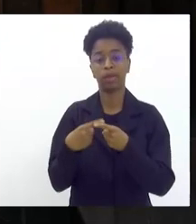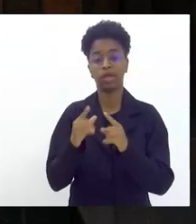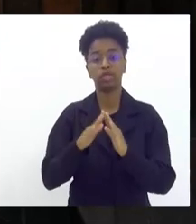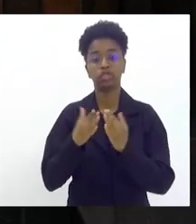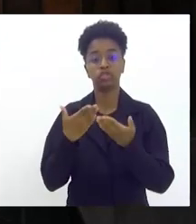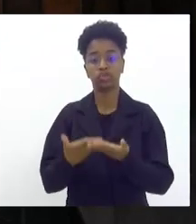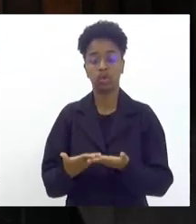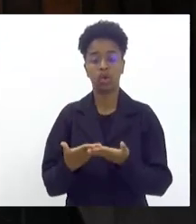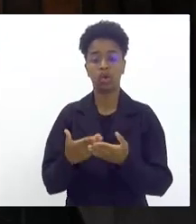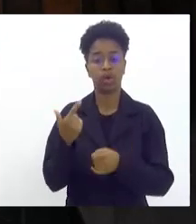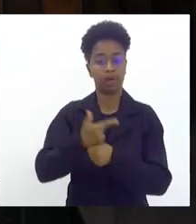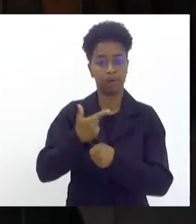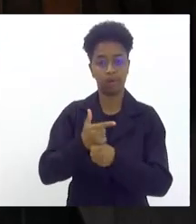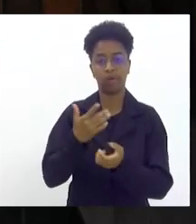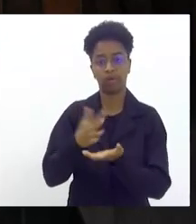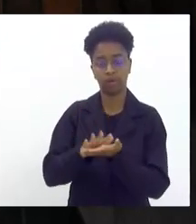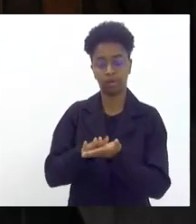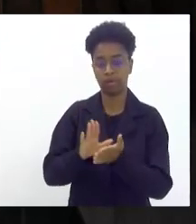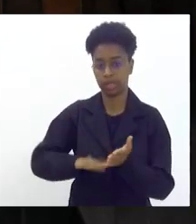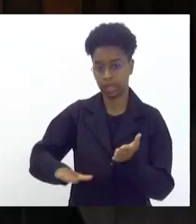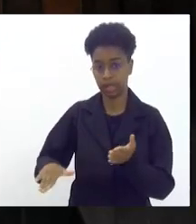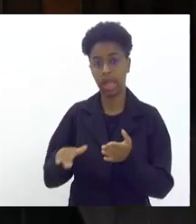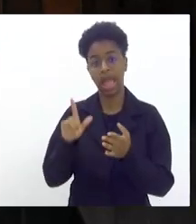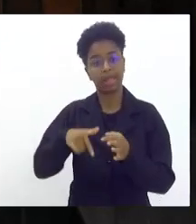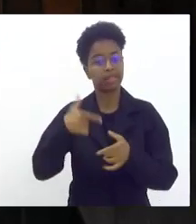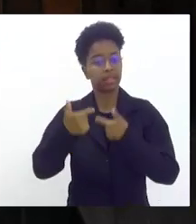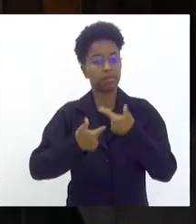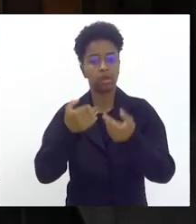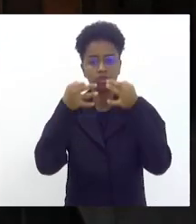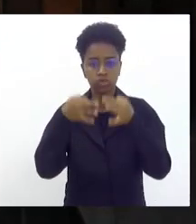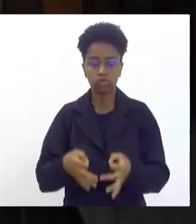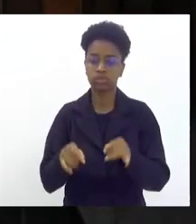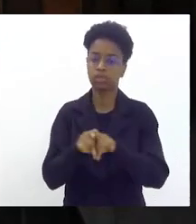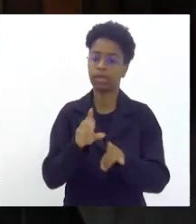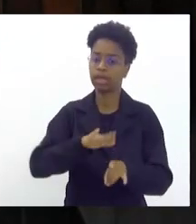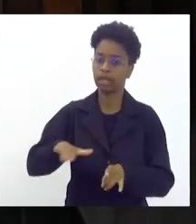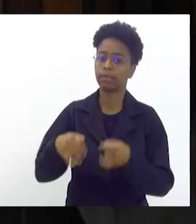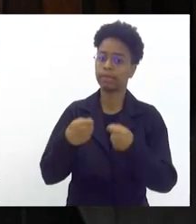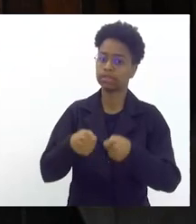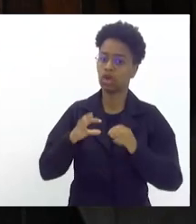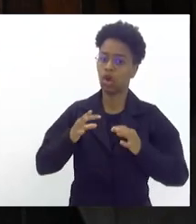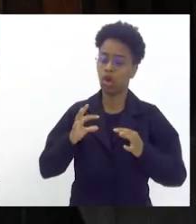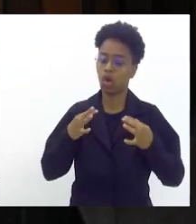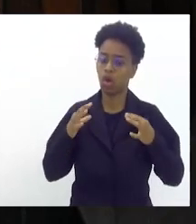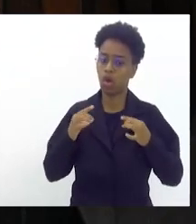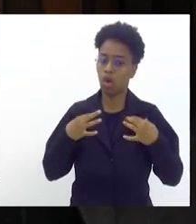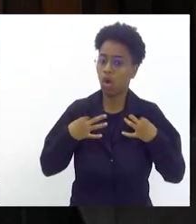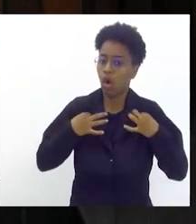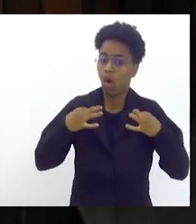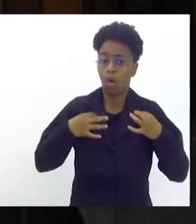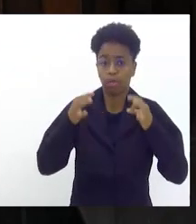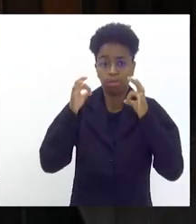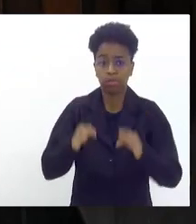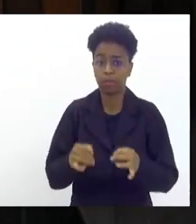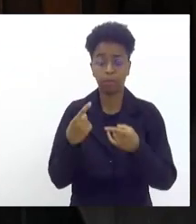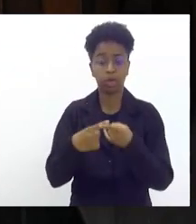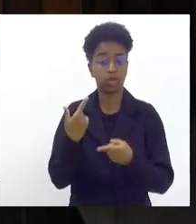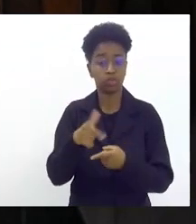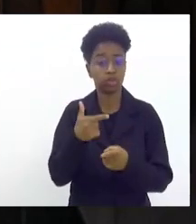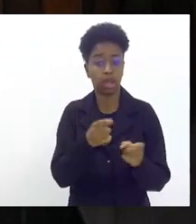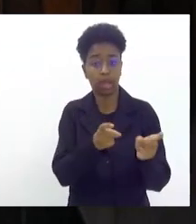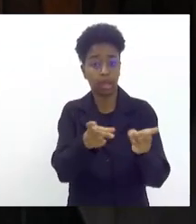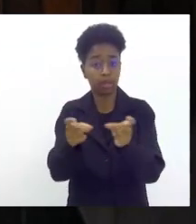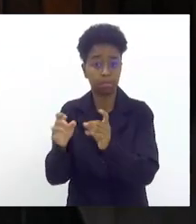é um trabalho digno e as crianças precisam. Precisa ter uma roupa digna, que não tem nenhum tipo de comércio